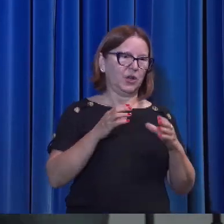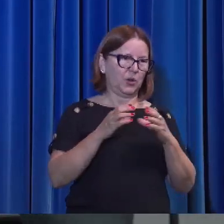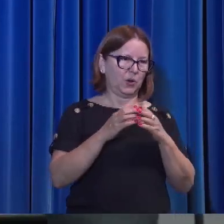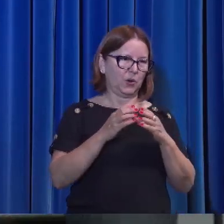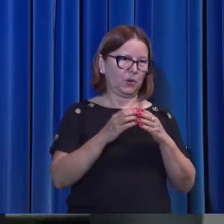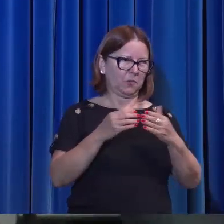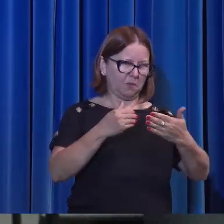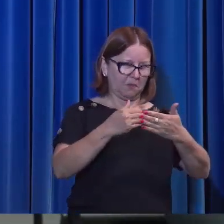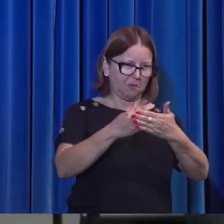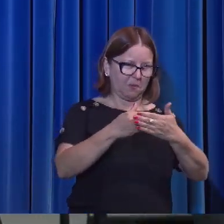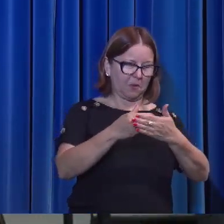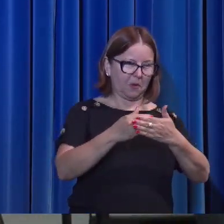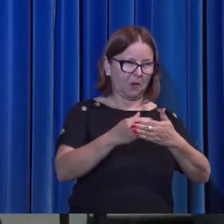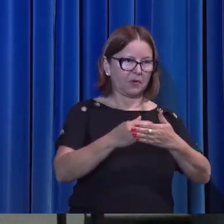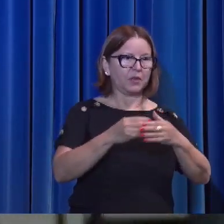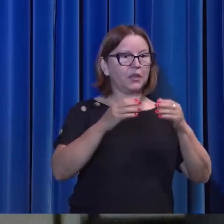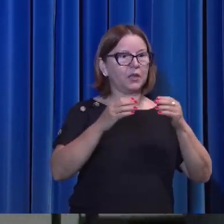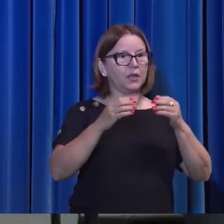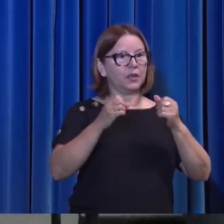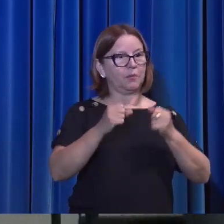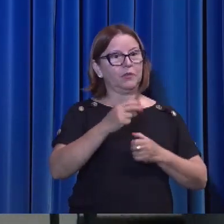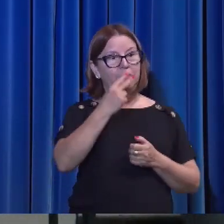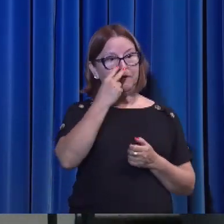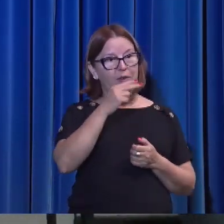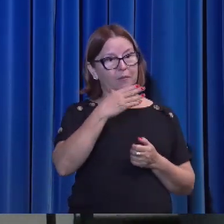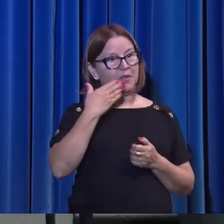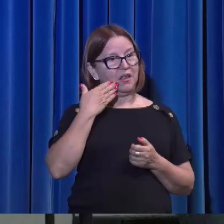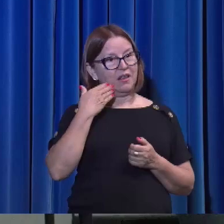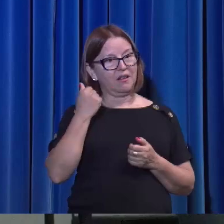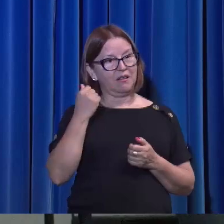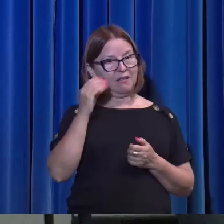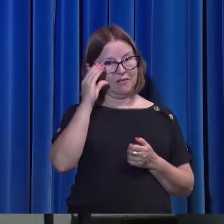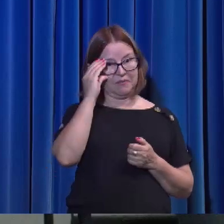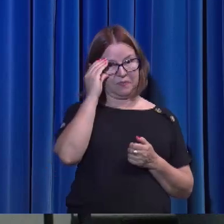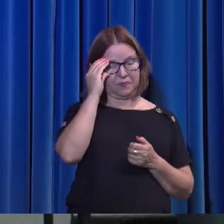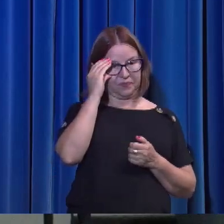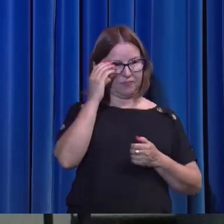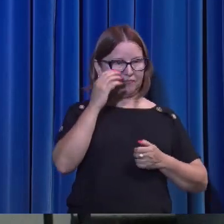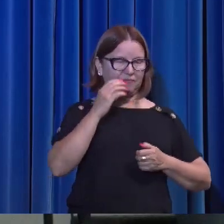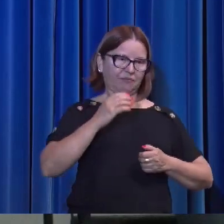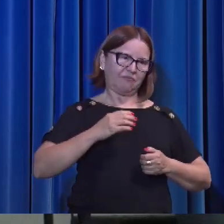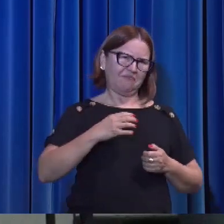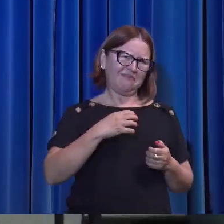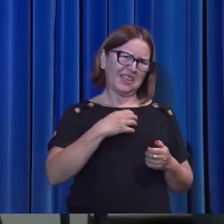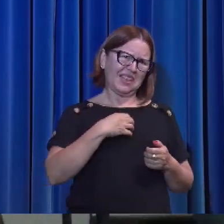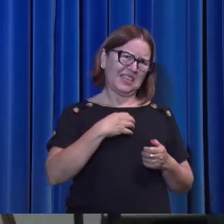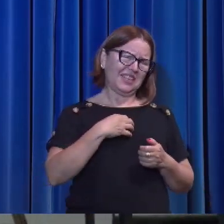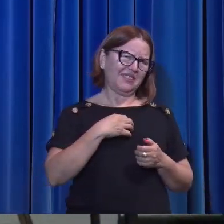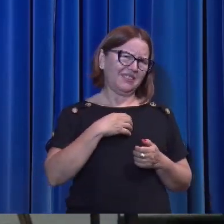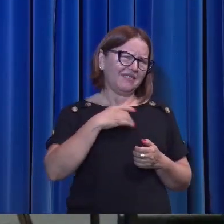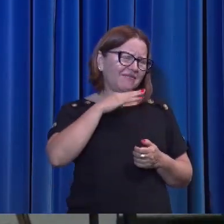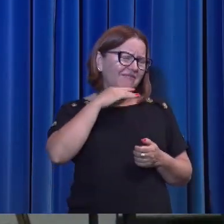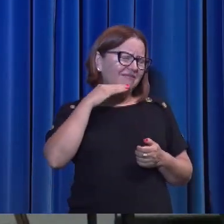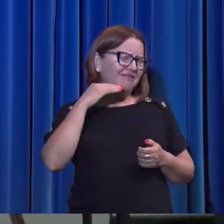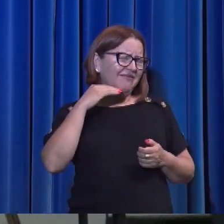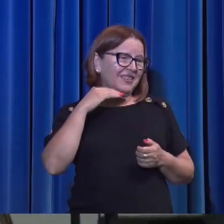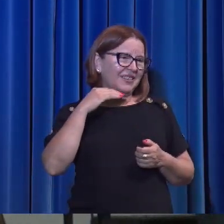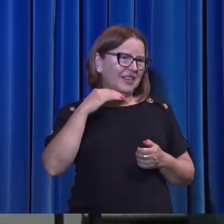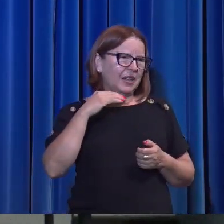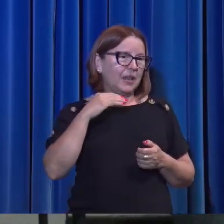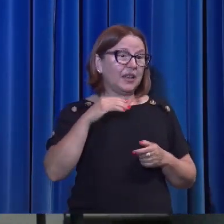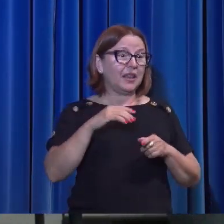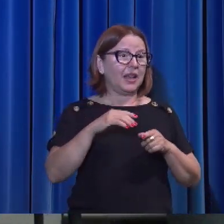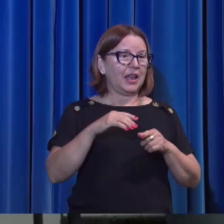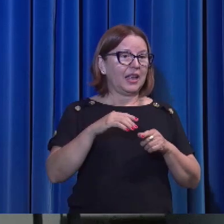vê-lo melhor, podiam ter mais, sentir até o cheiro dele ali pertinho. E aqueles que estavam lá